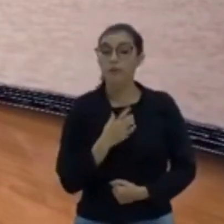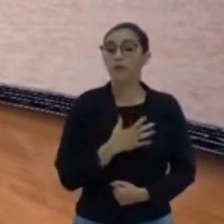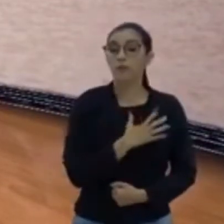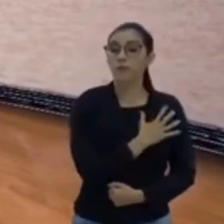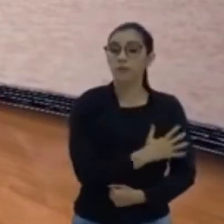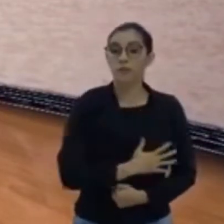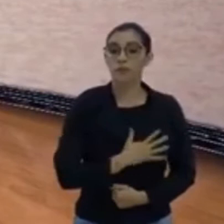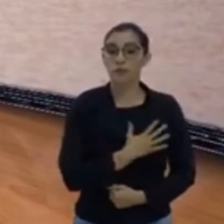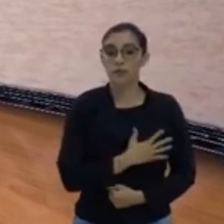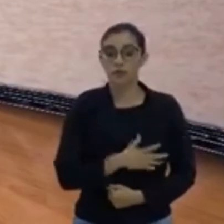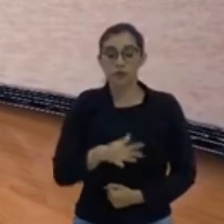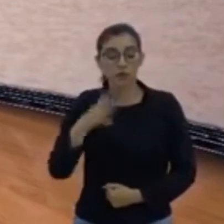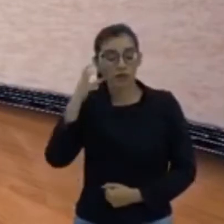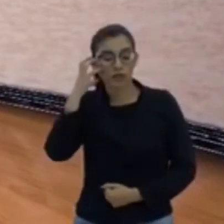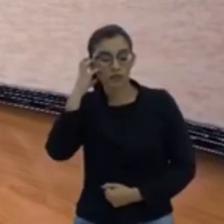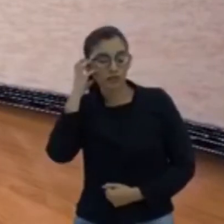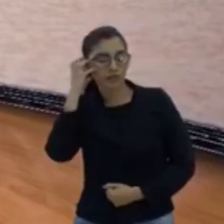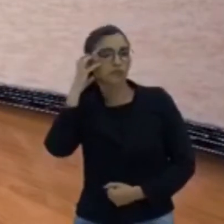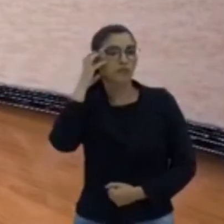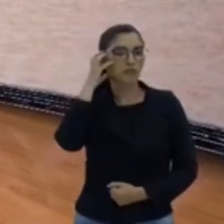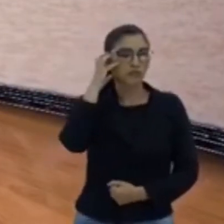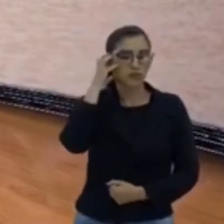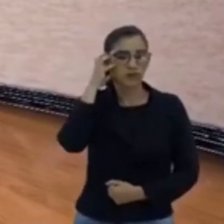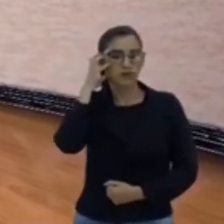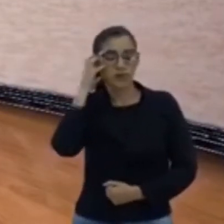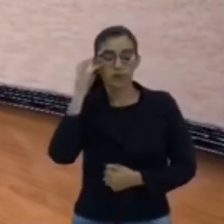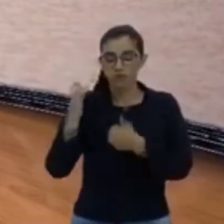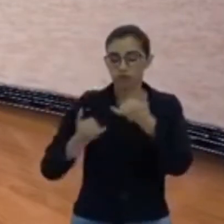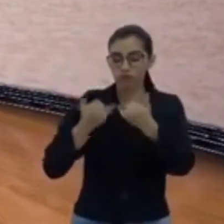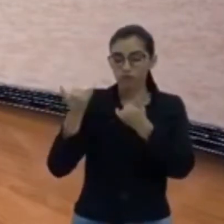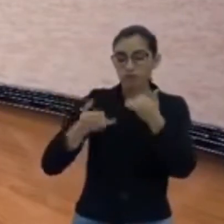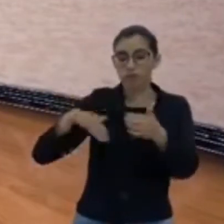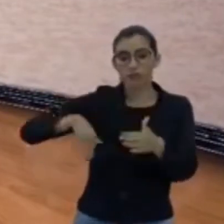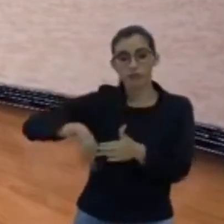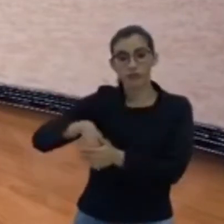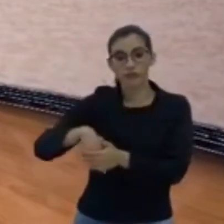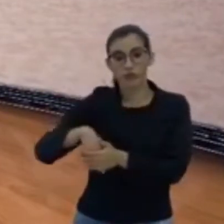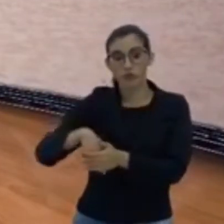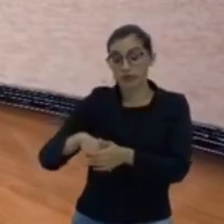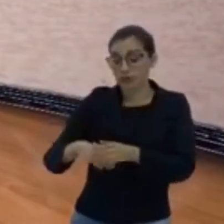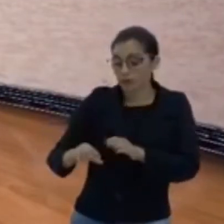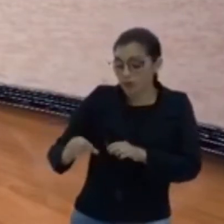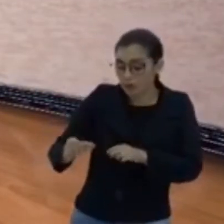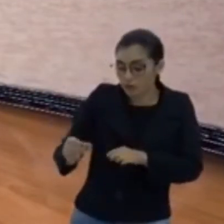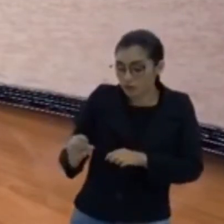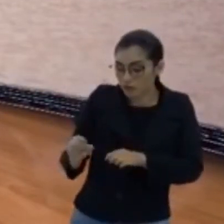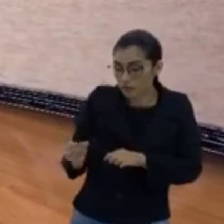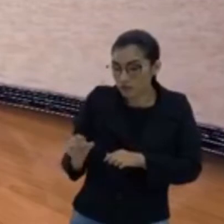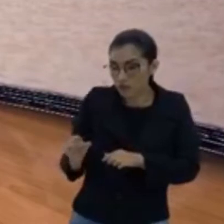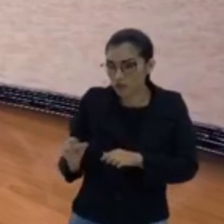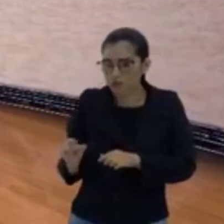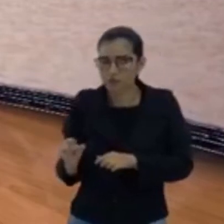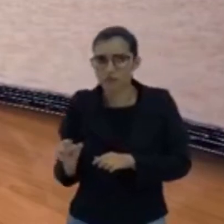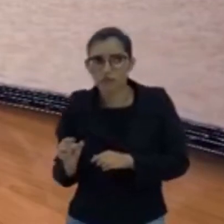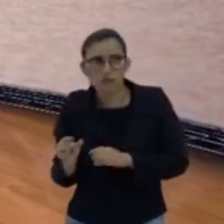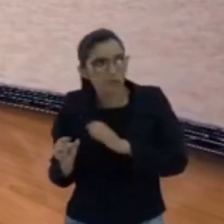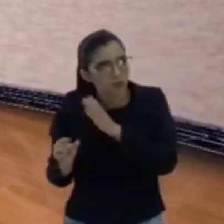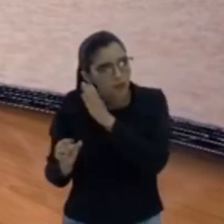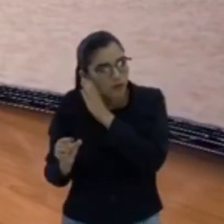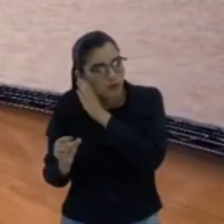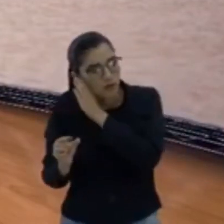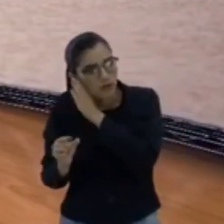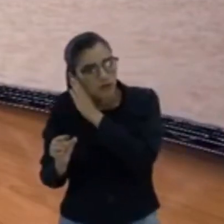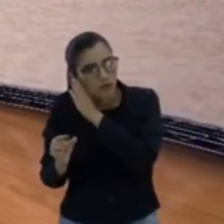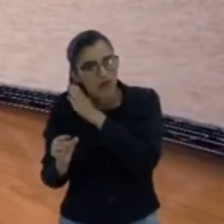assistir, escutar os jogos ainda pelo rádio. Eu tenho de sintonizar ele em uma certa emissora. E ele